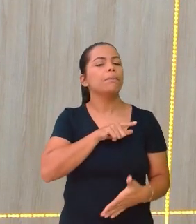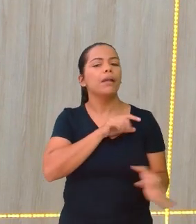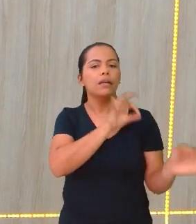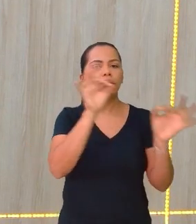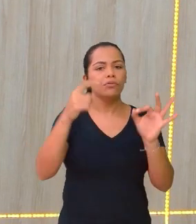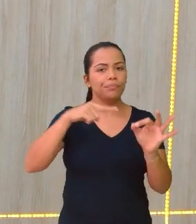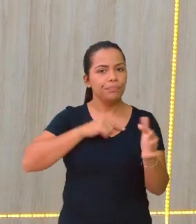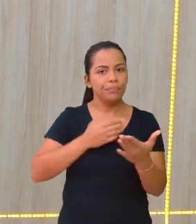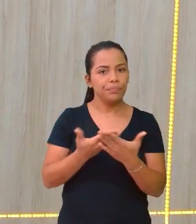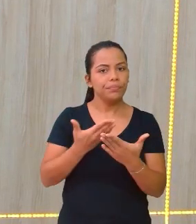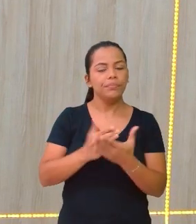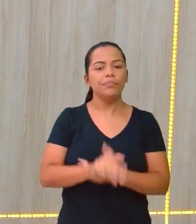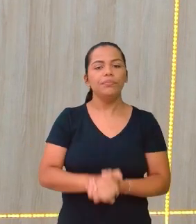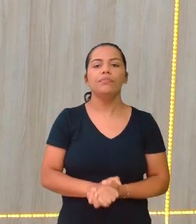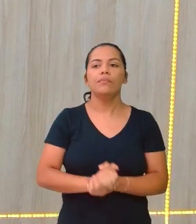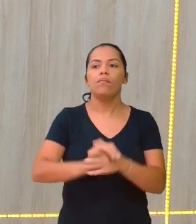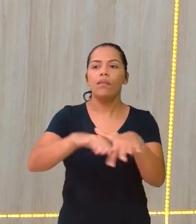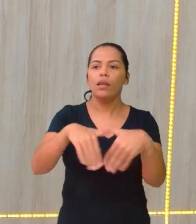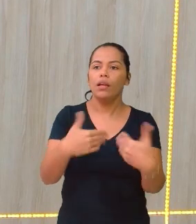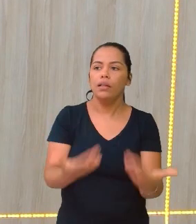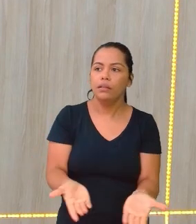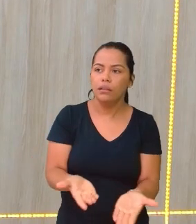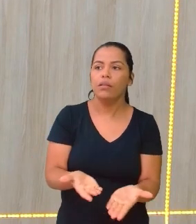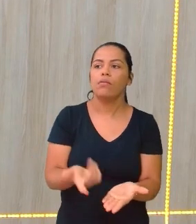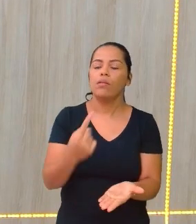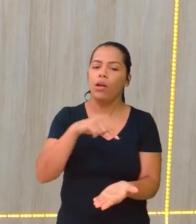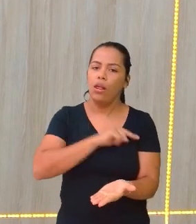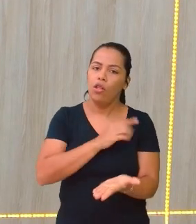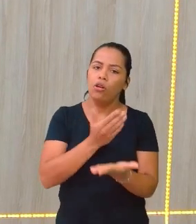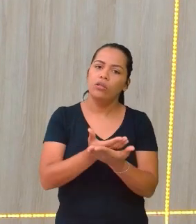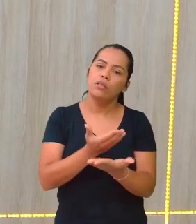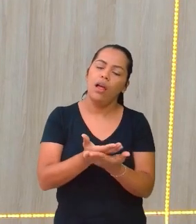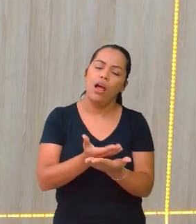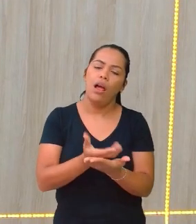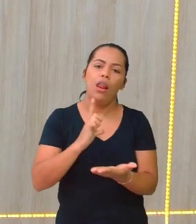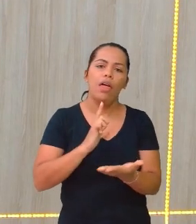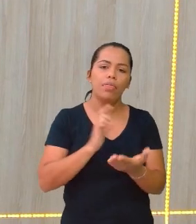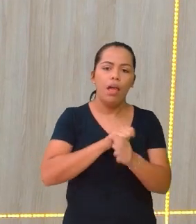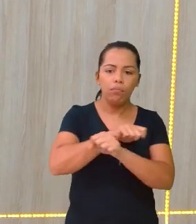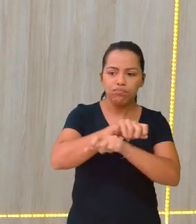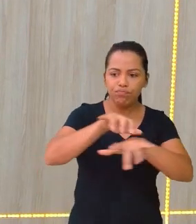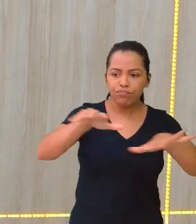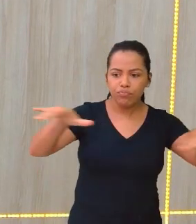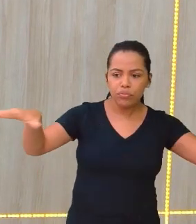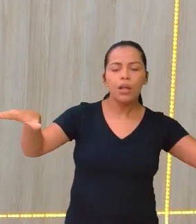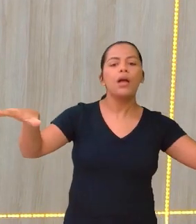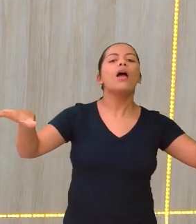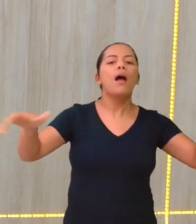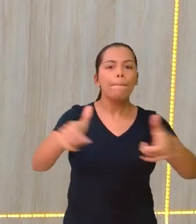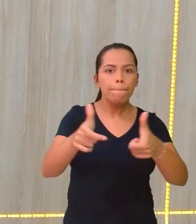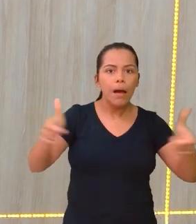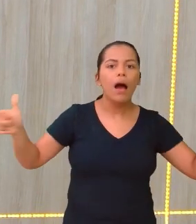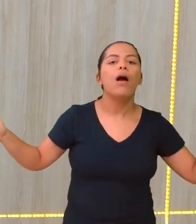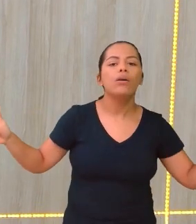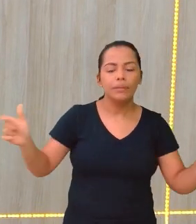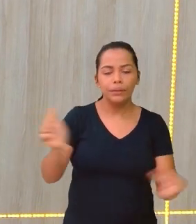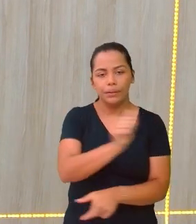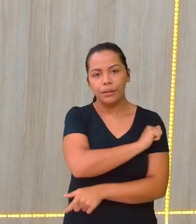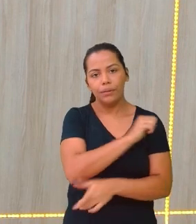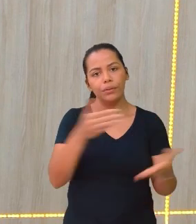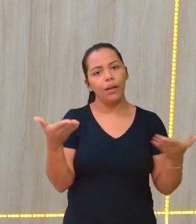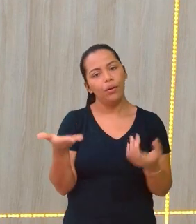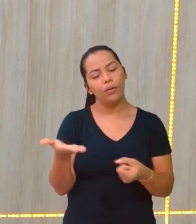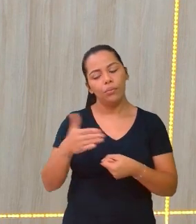E para que a nossa aula, ela possa atingir o maior número de alunos, de pessoas que estão neste momento aqui